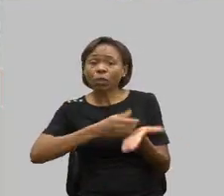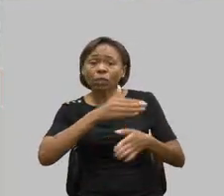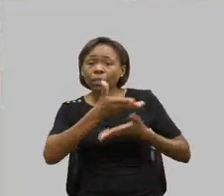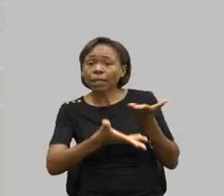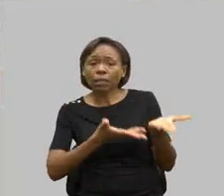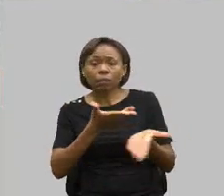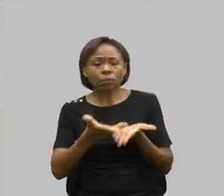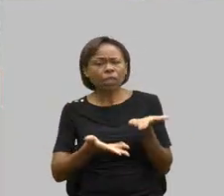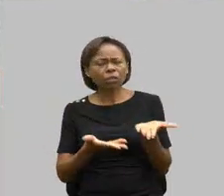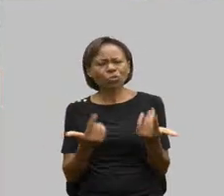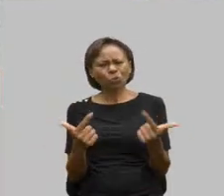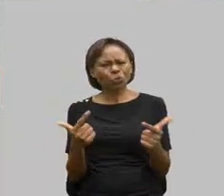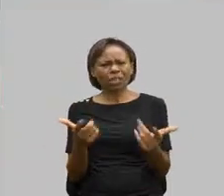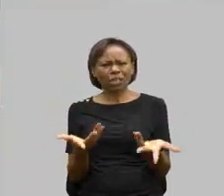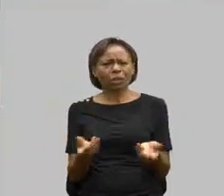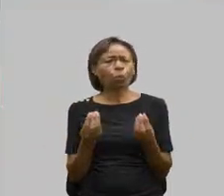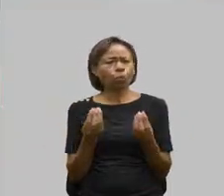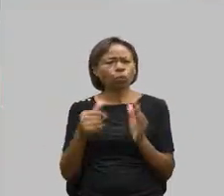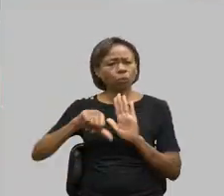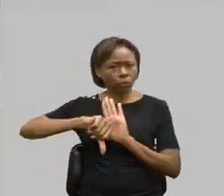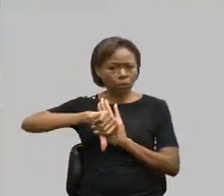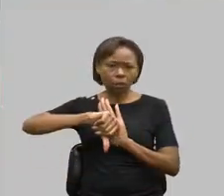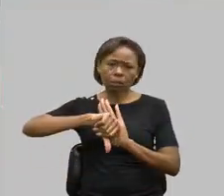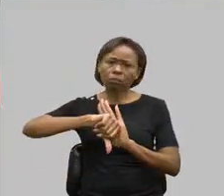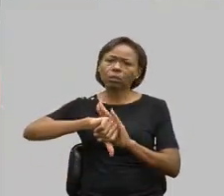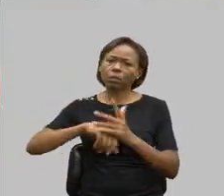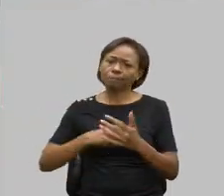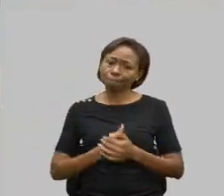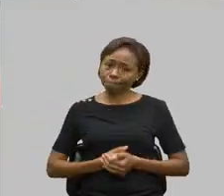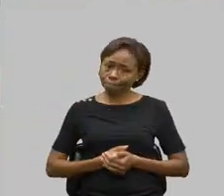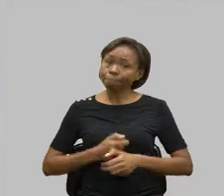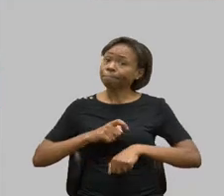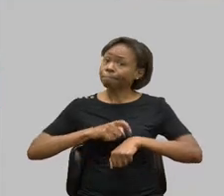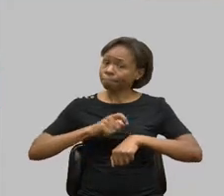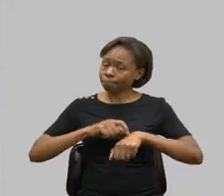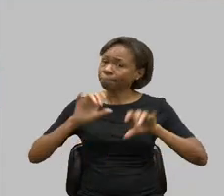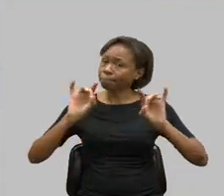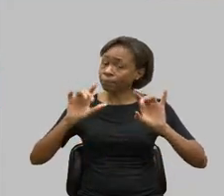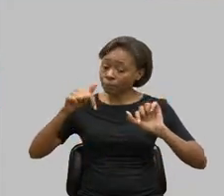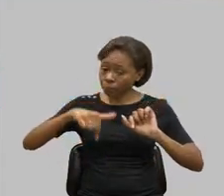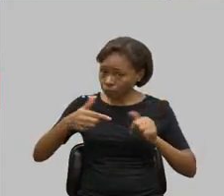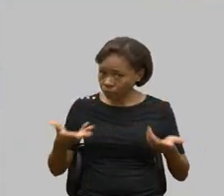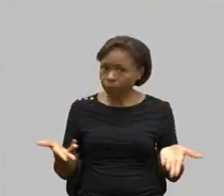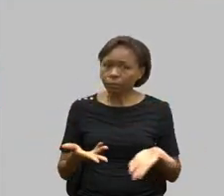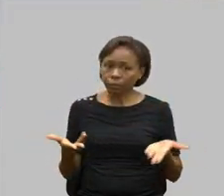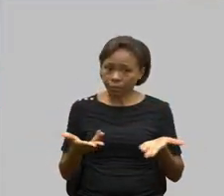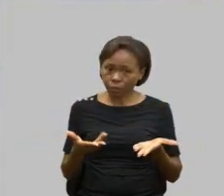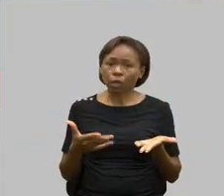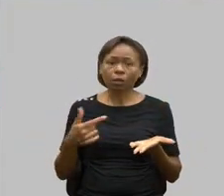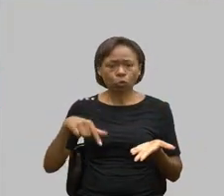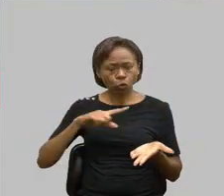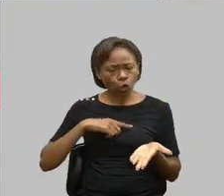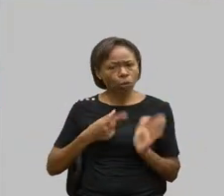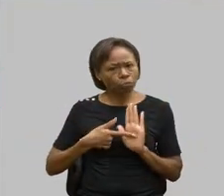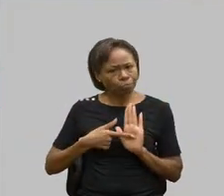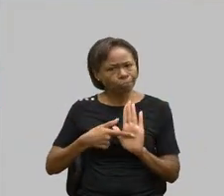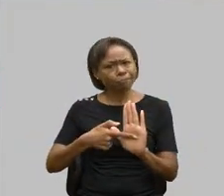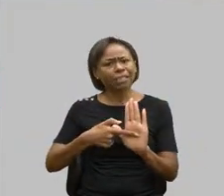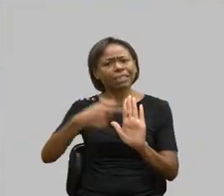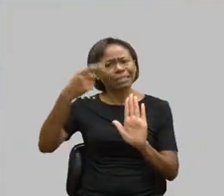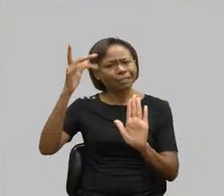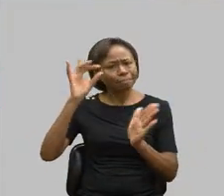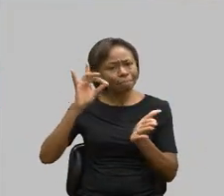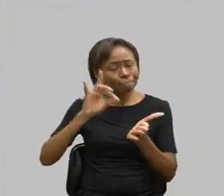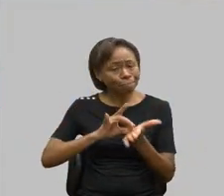isso é crueldade. Então, hoje é um momento especial para nós reafirmarmos a real necessidade.